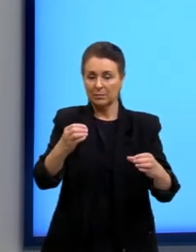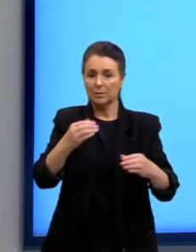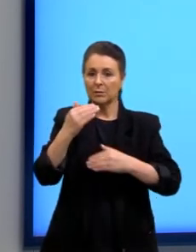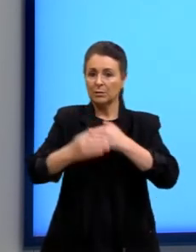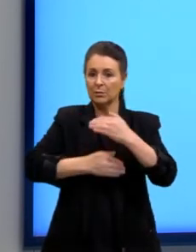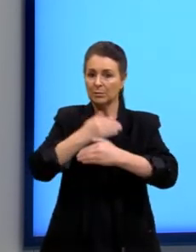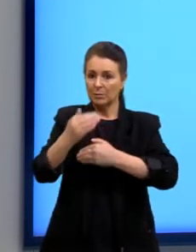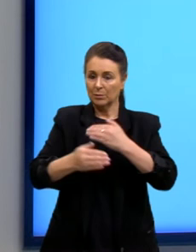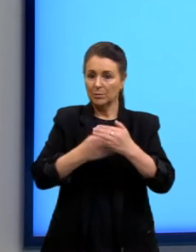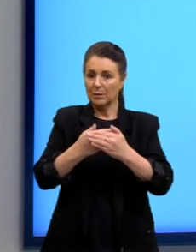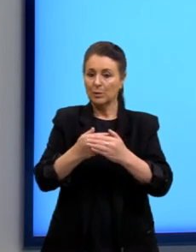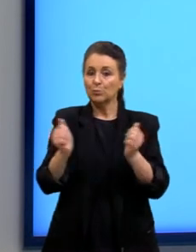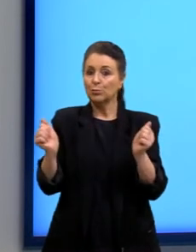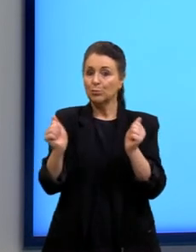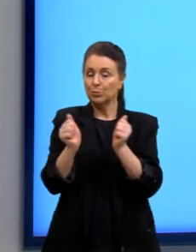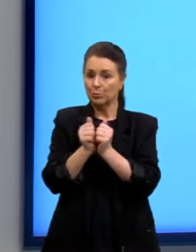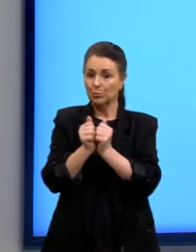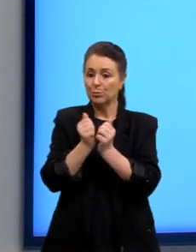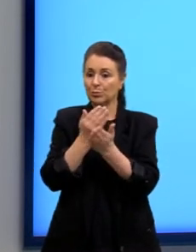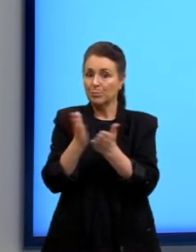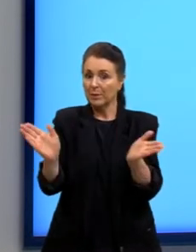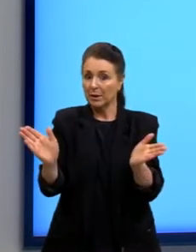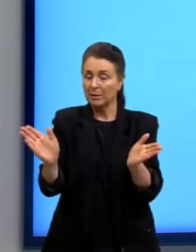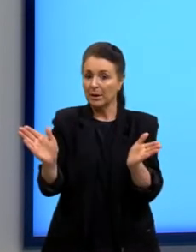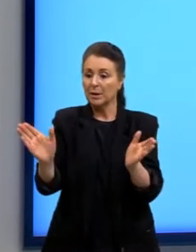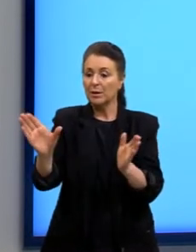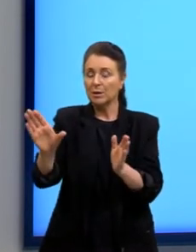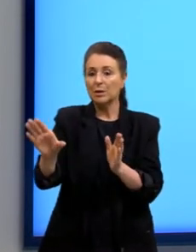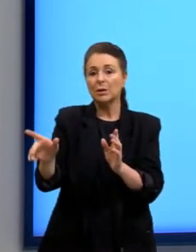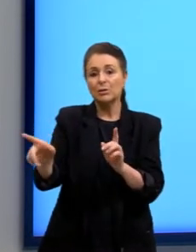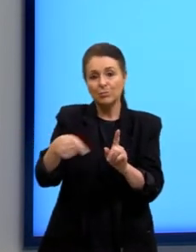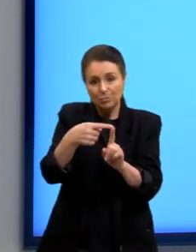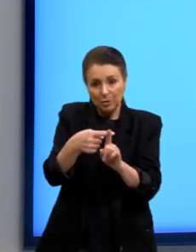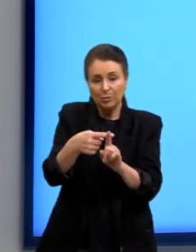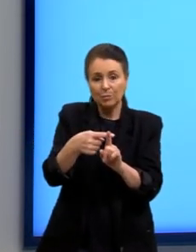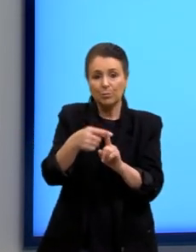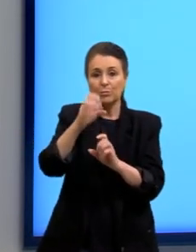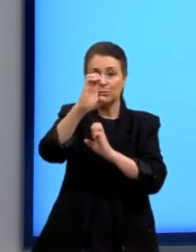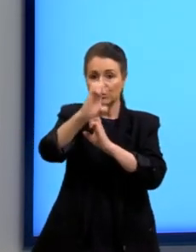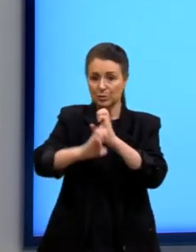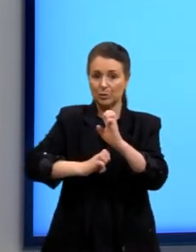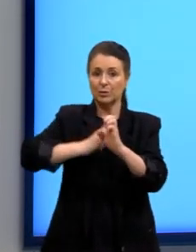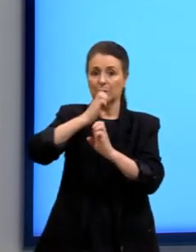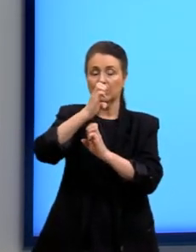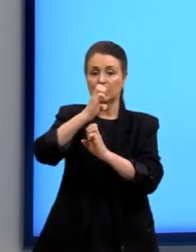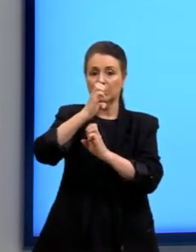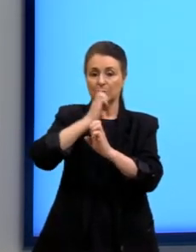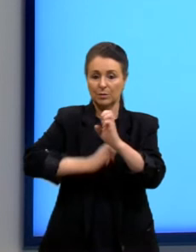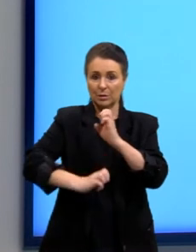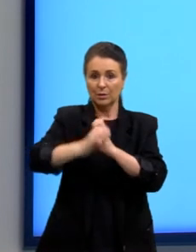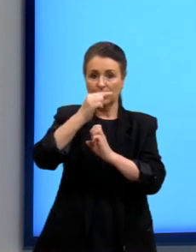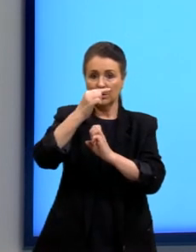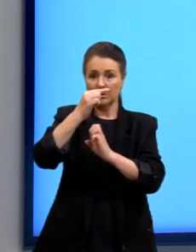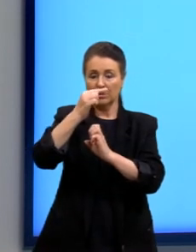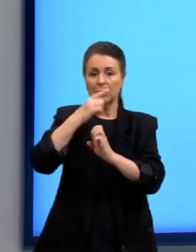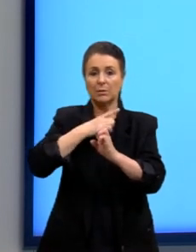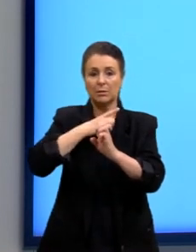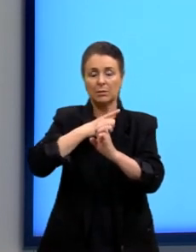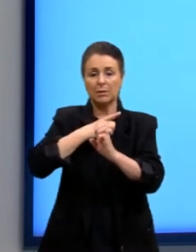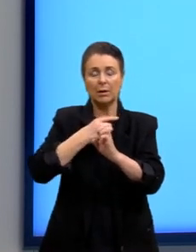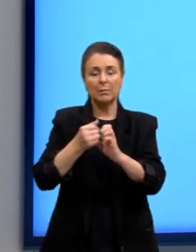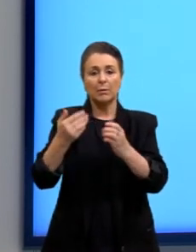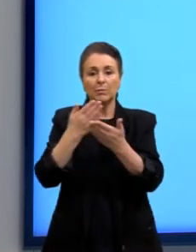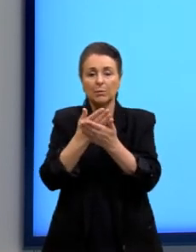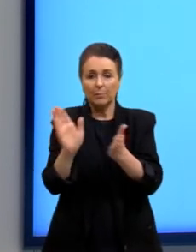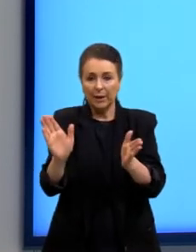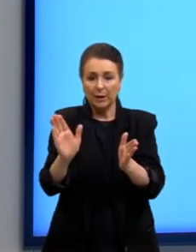simultâneo de perda e de ganha de elétrons lembrando que a gente vai ter os elétrons perdidos sempre por um átomo